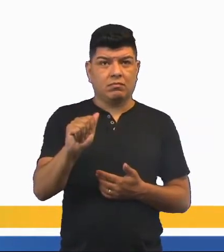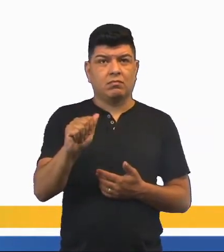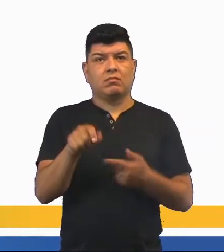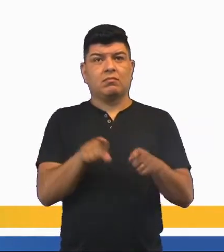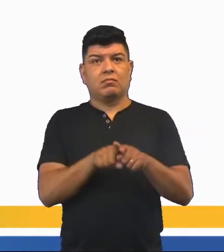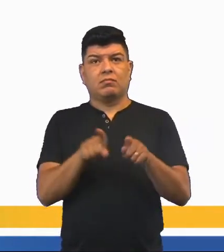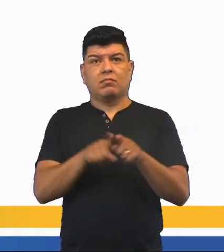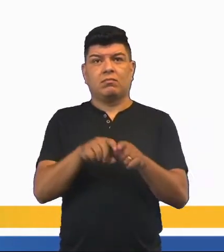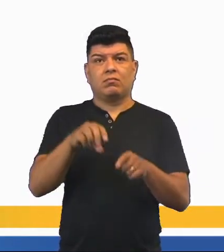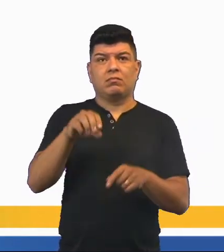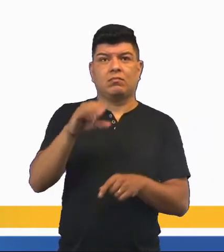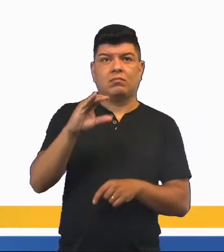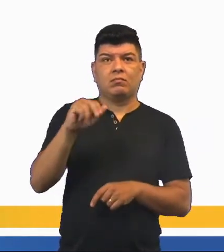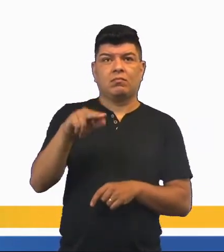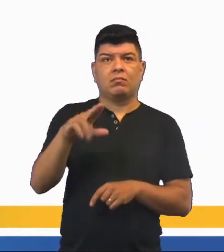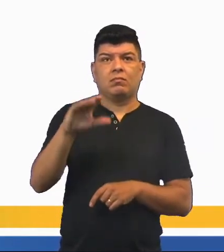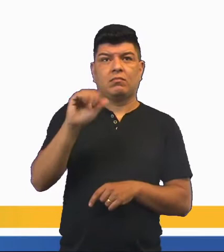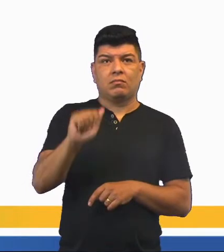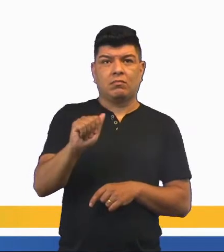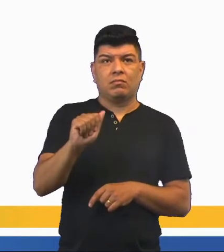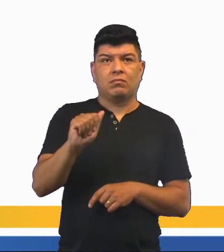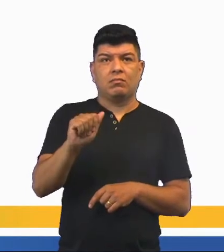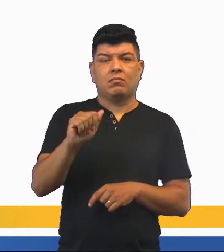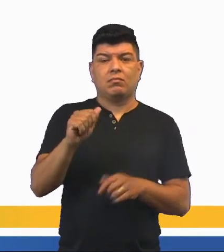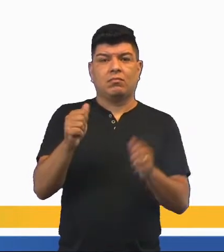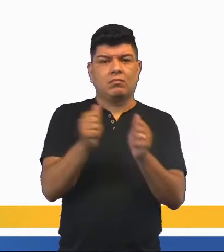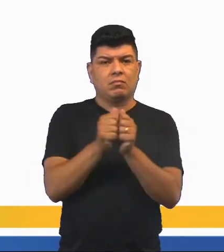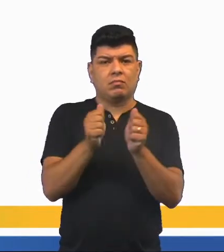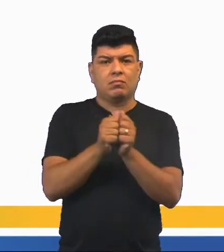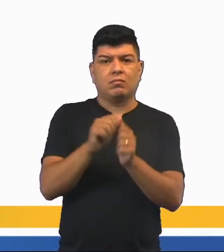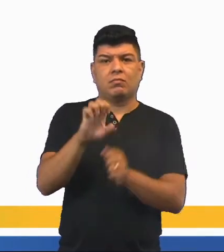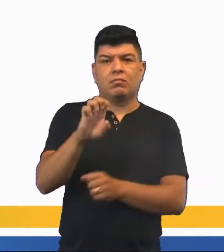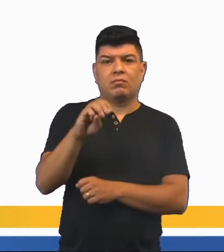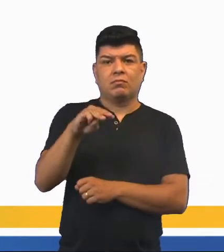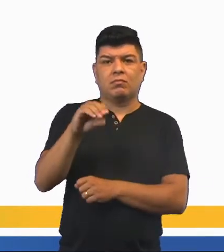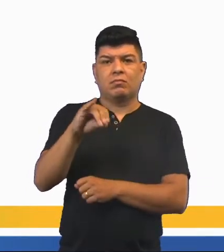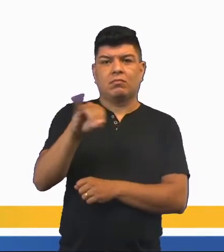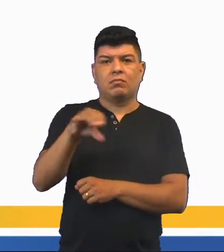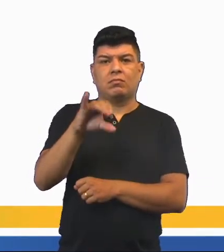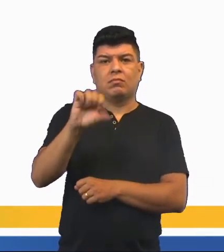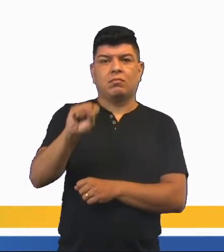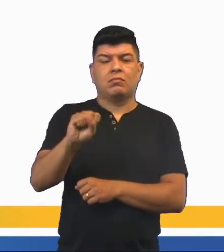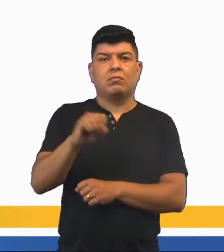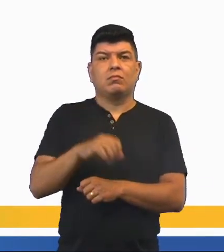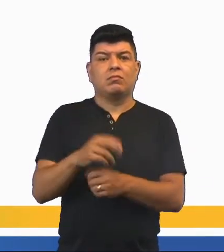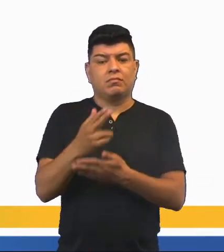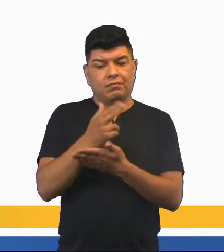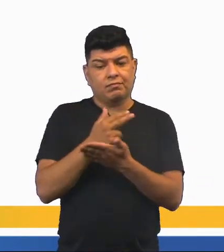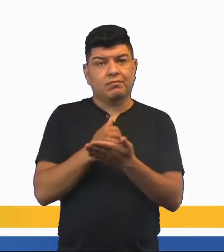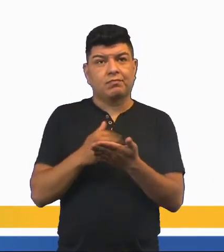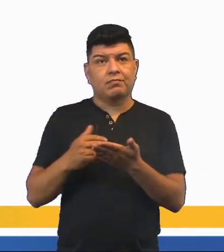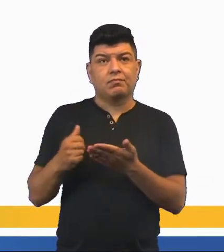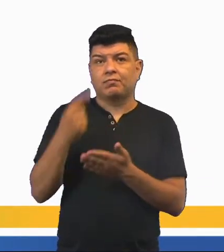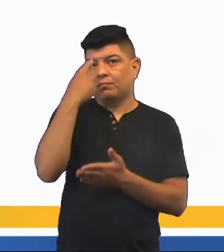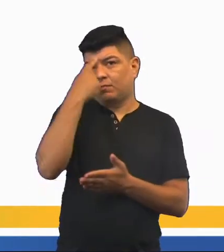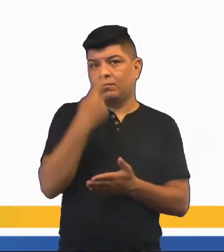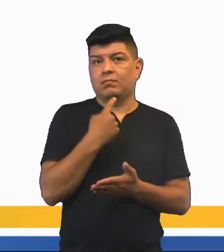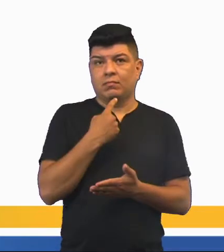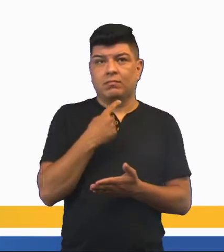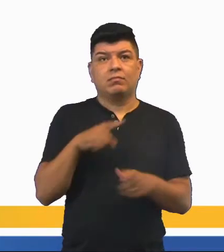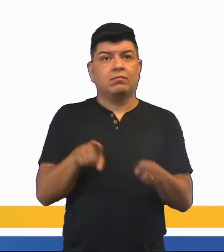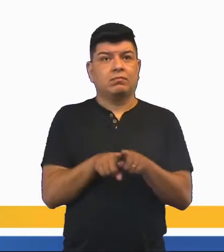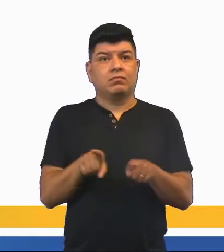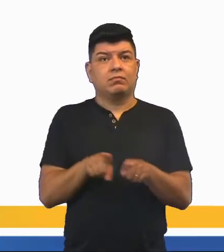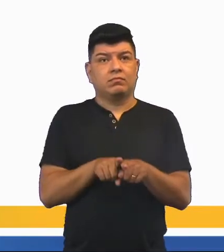O você acha? Observe aí. Nós temos aí os aztecas, né? Os desenhos, as imagens.